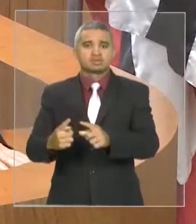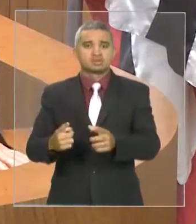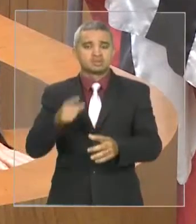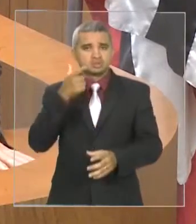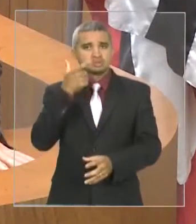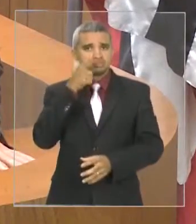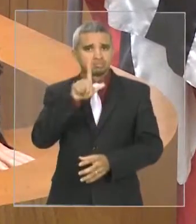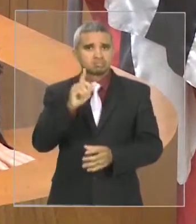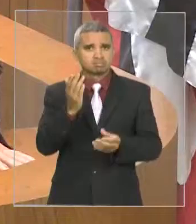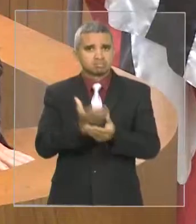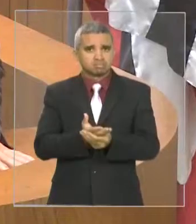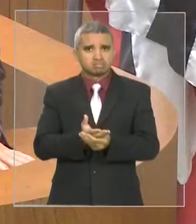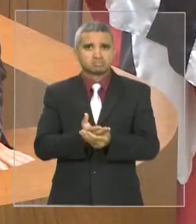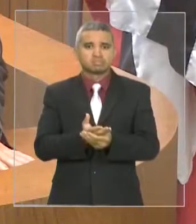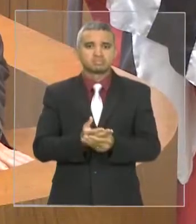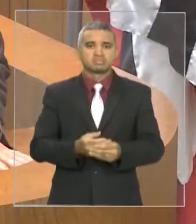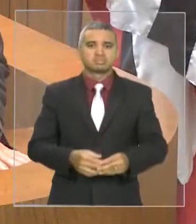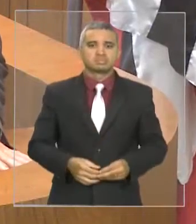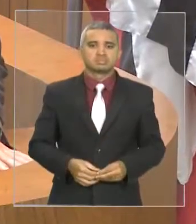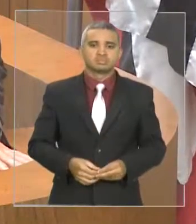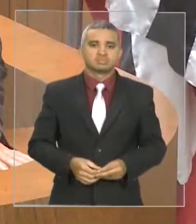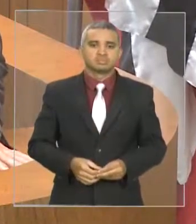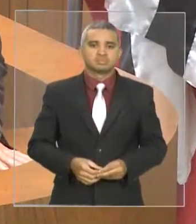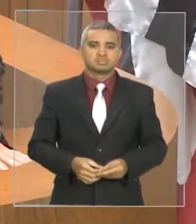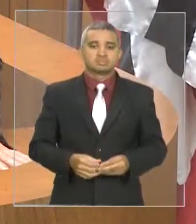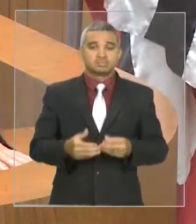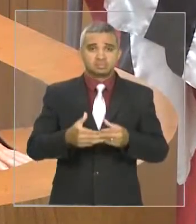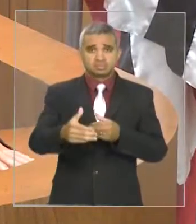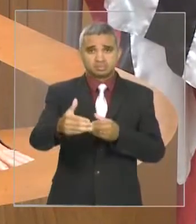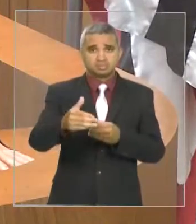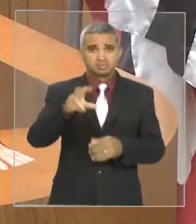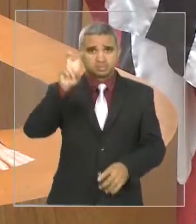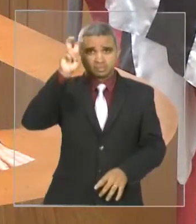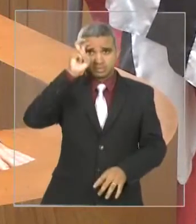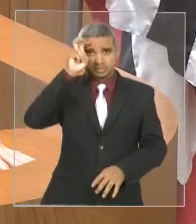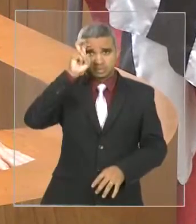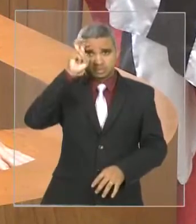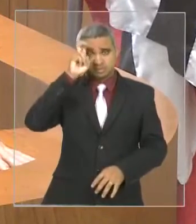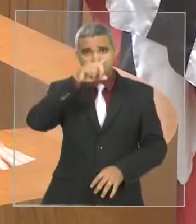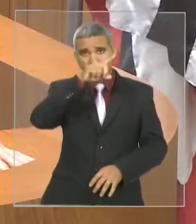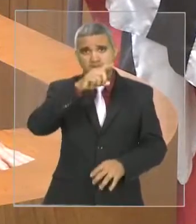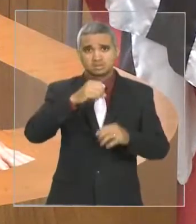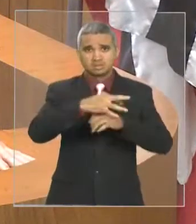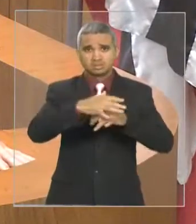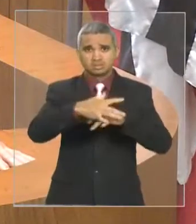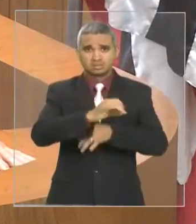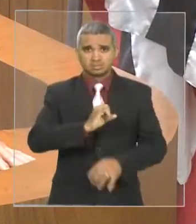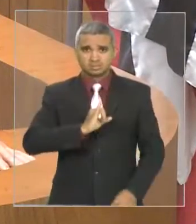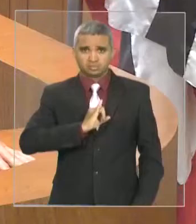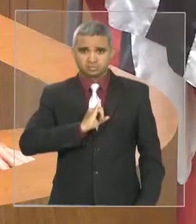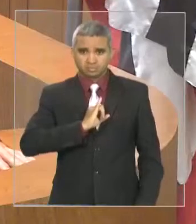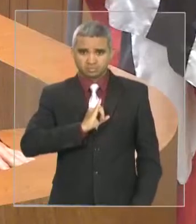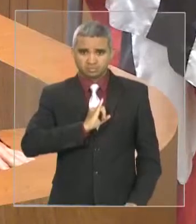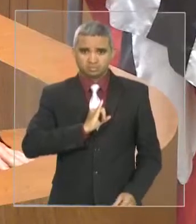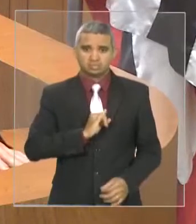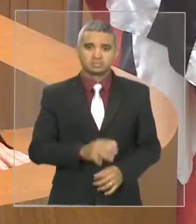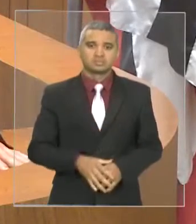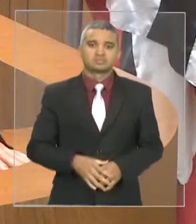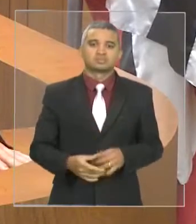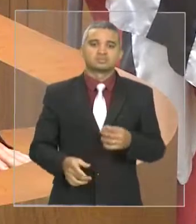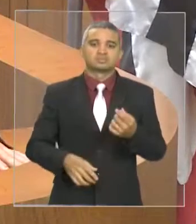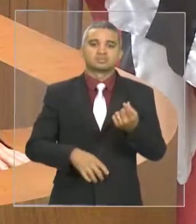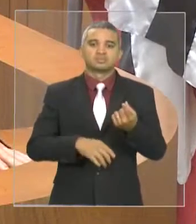e estar na final do campeonato, que vai ser realizado na quinta-feira, lá em Peratriz. Então, aqui eu vou me ater a dois fatos. Primeiro,